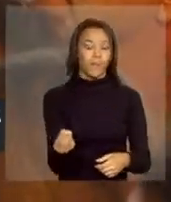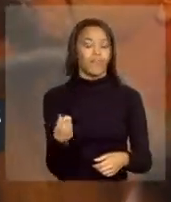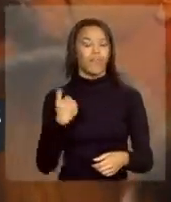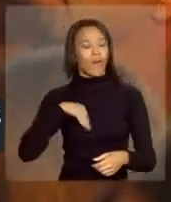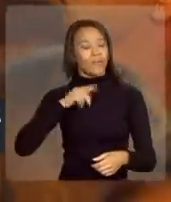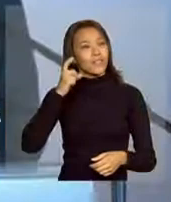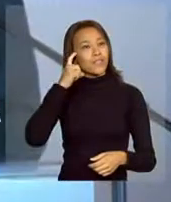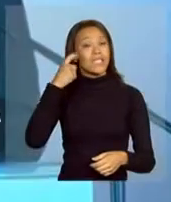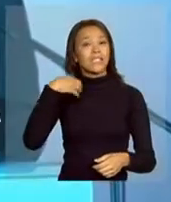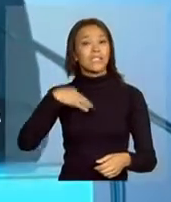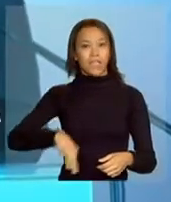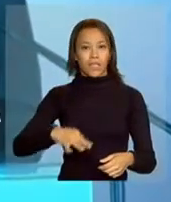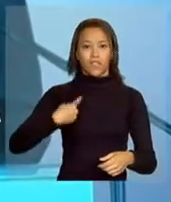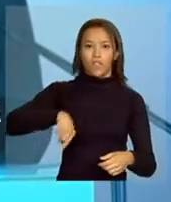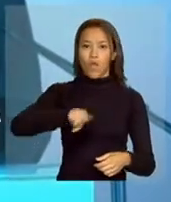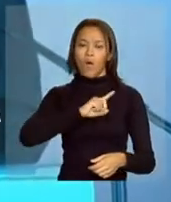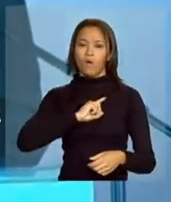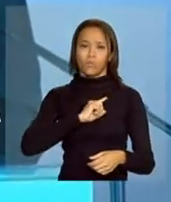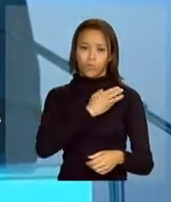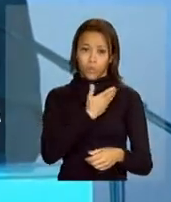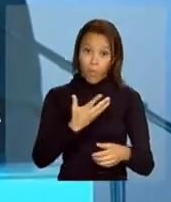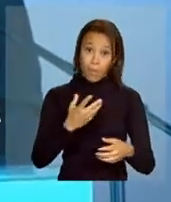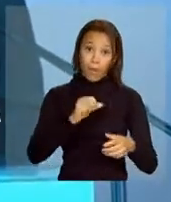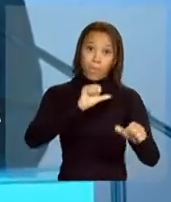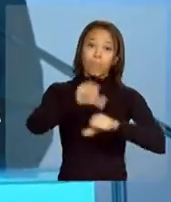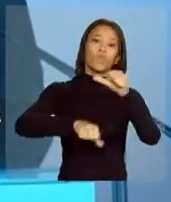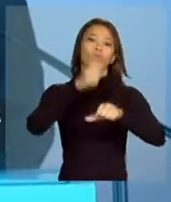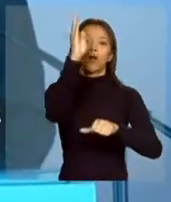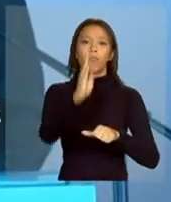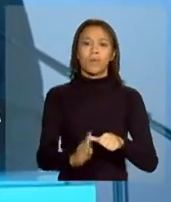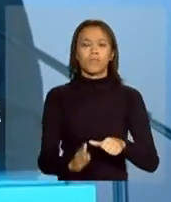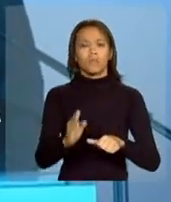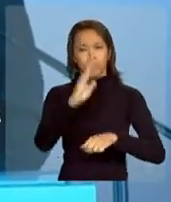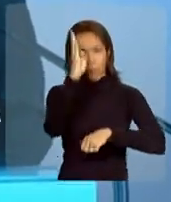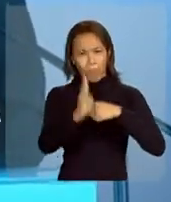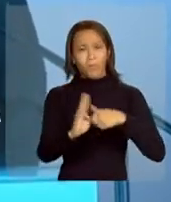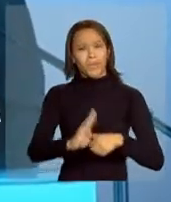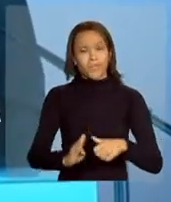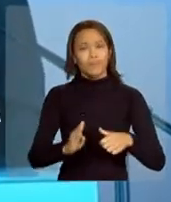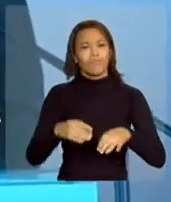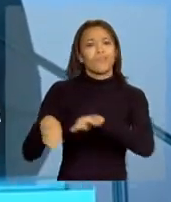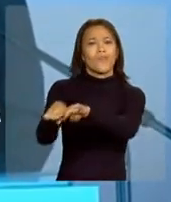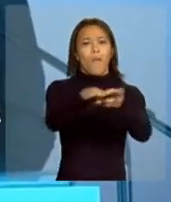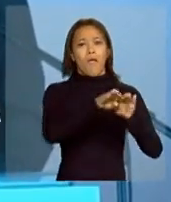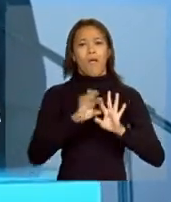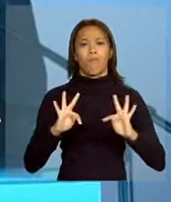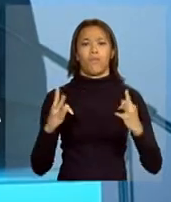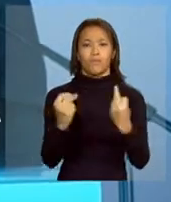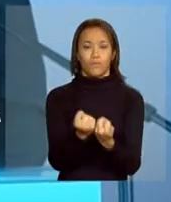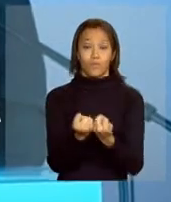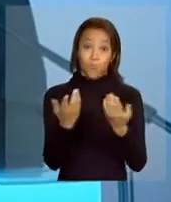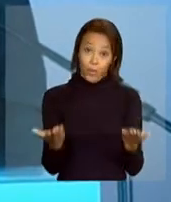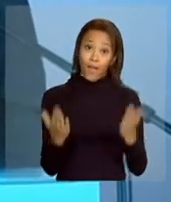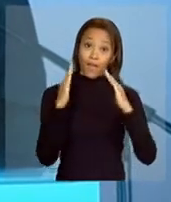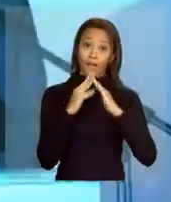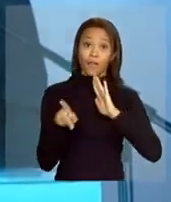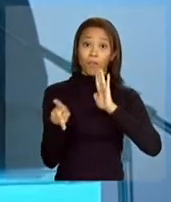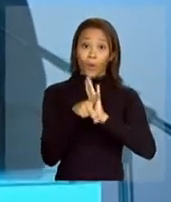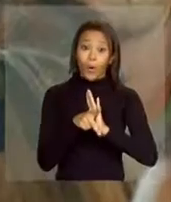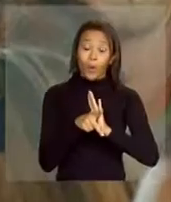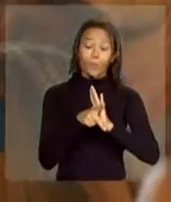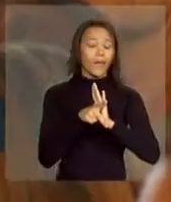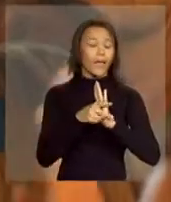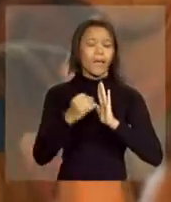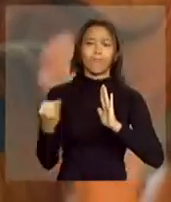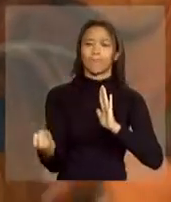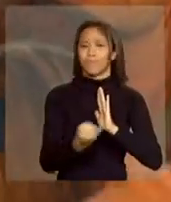dando mais um passo para transformar o Brasil num país mais justo. Isso porque a casa própria significa muito